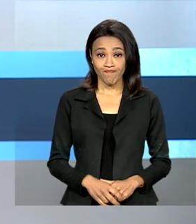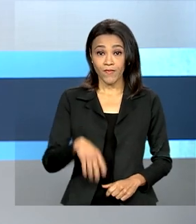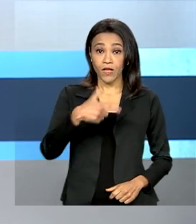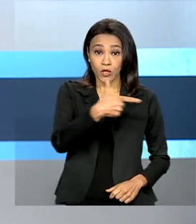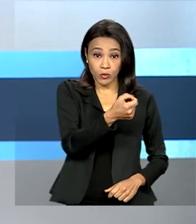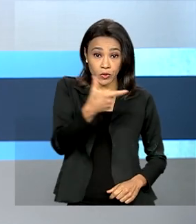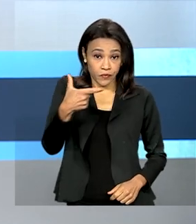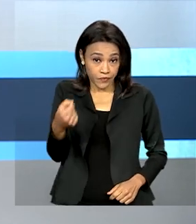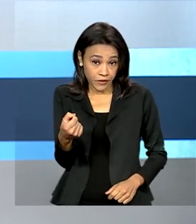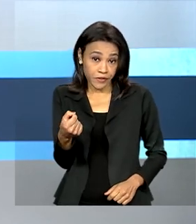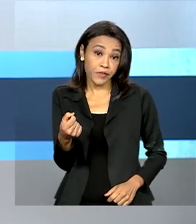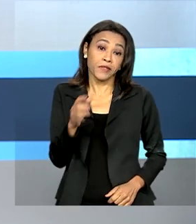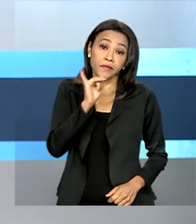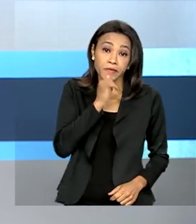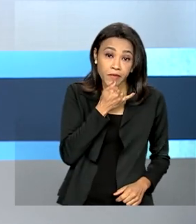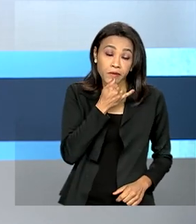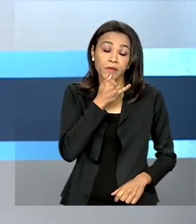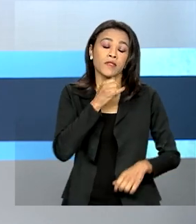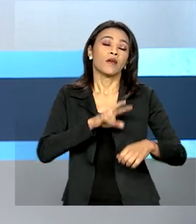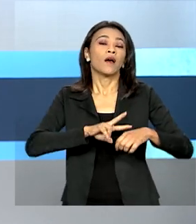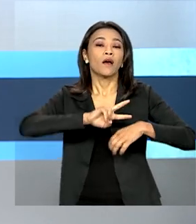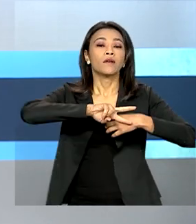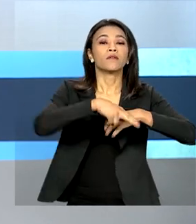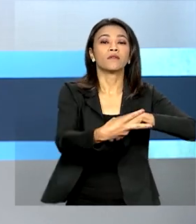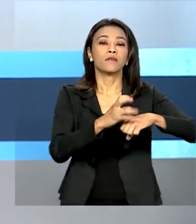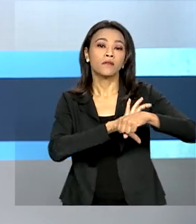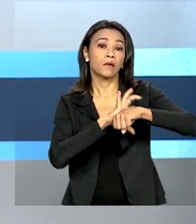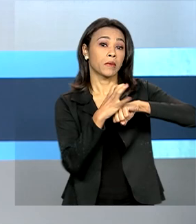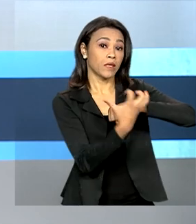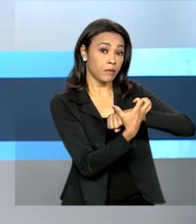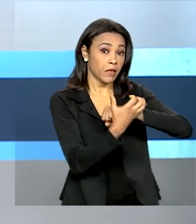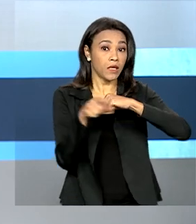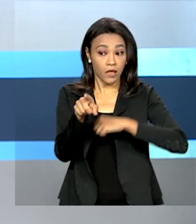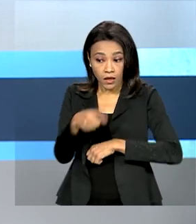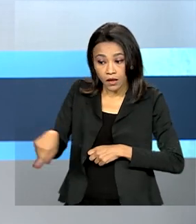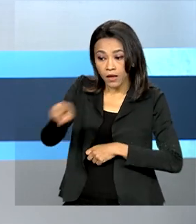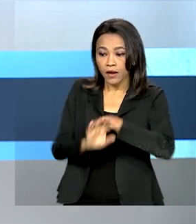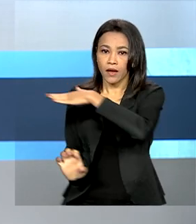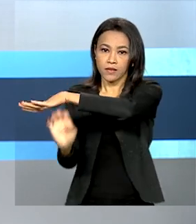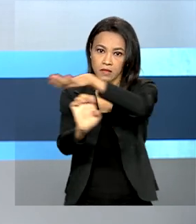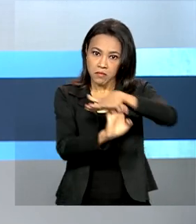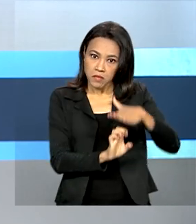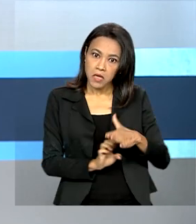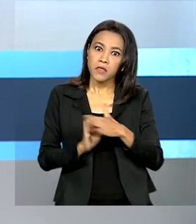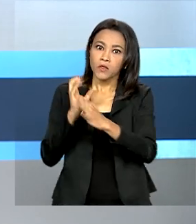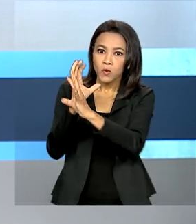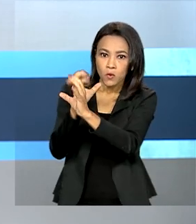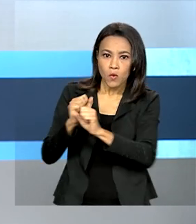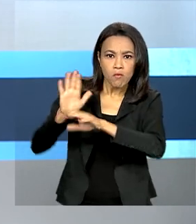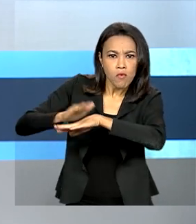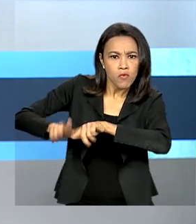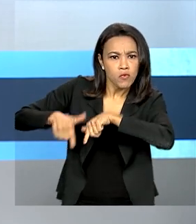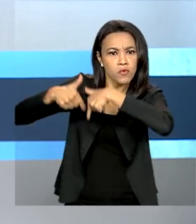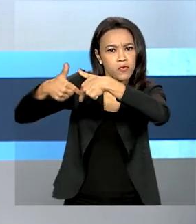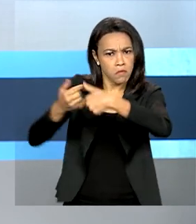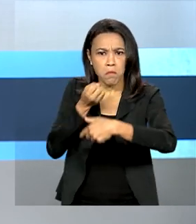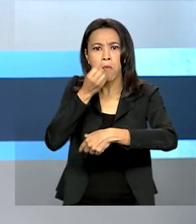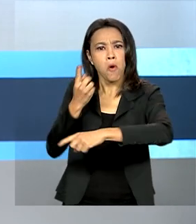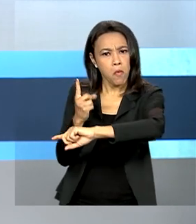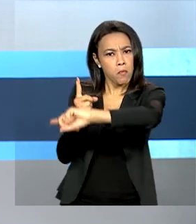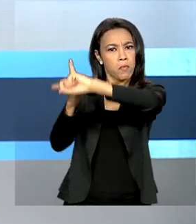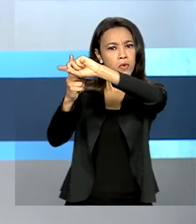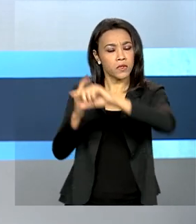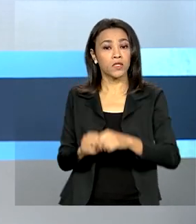2020, apesar dos efeitos econômicos da pandemia, o saldo de empresas no país foi positivo. De acordo com o